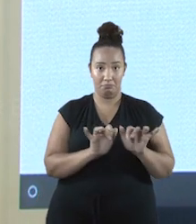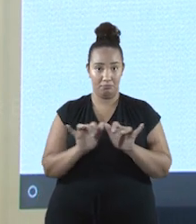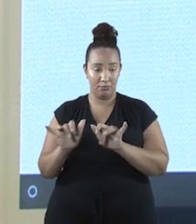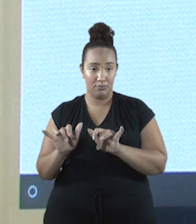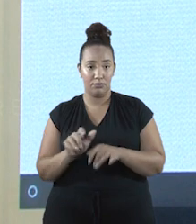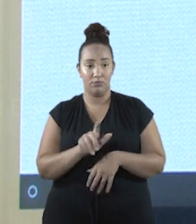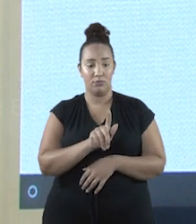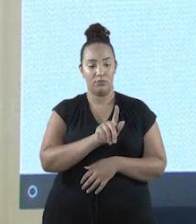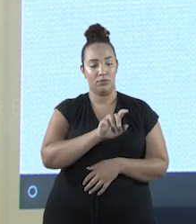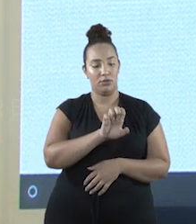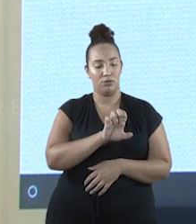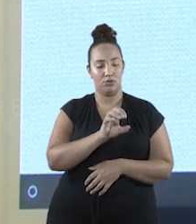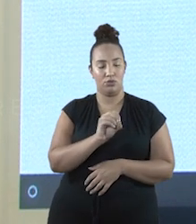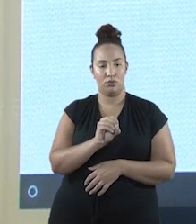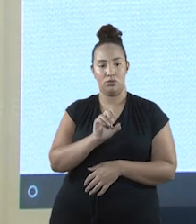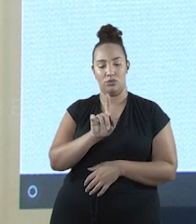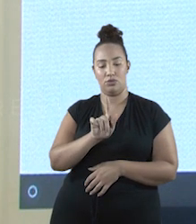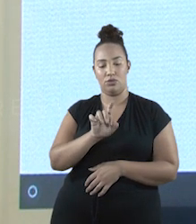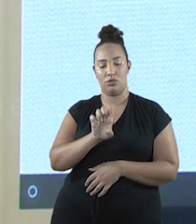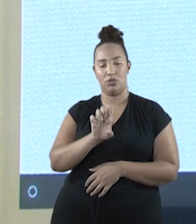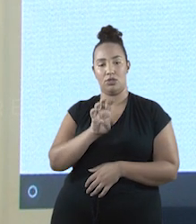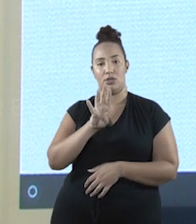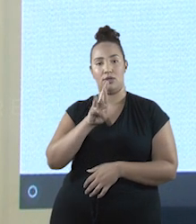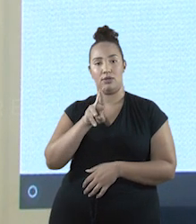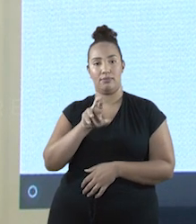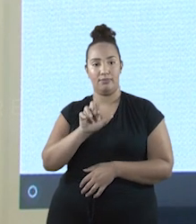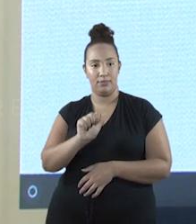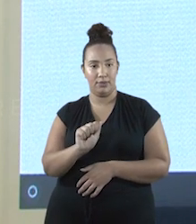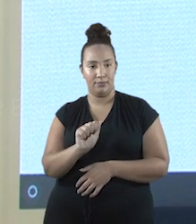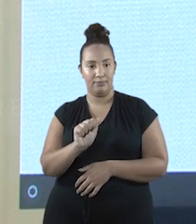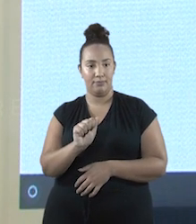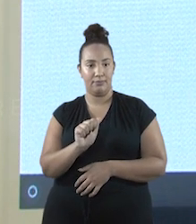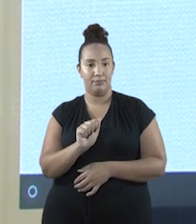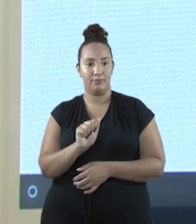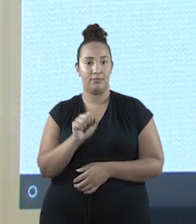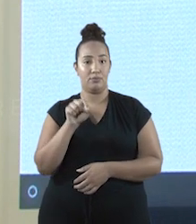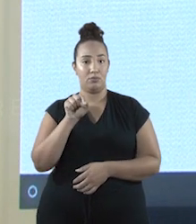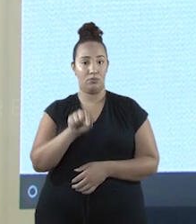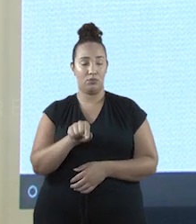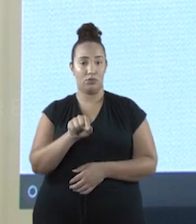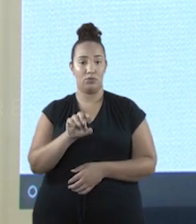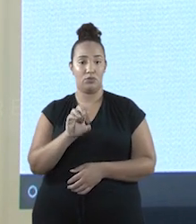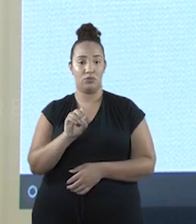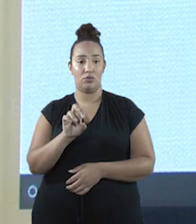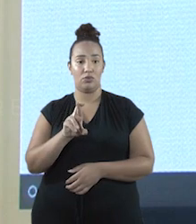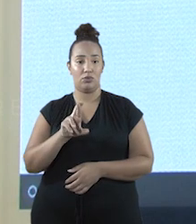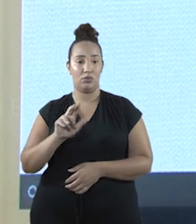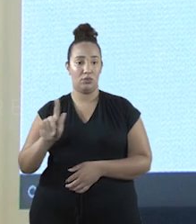.org